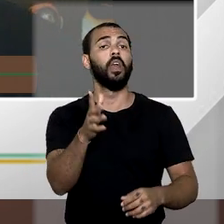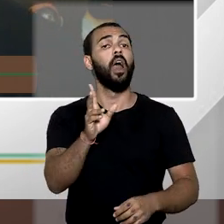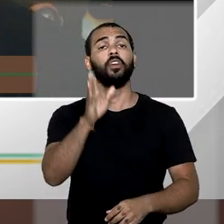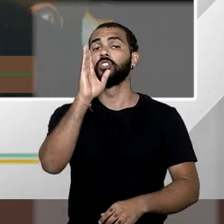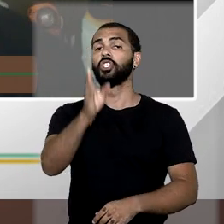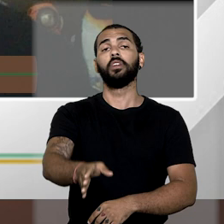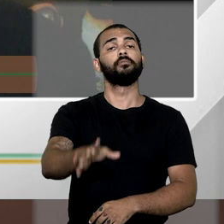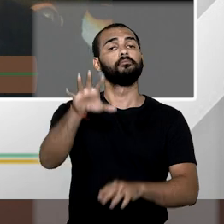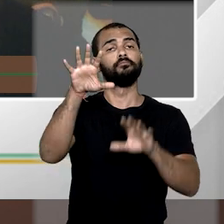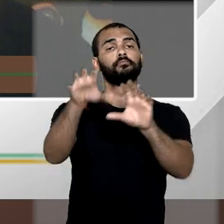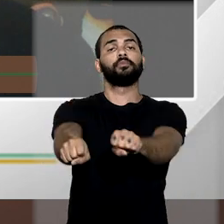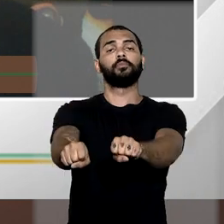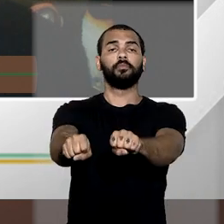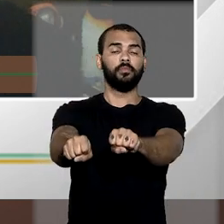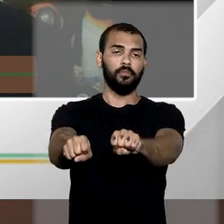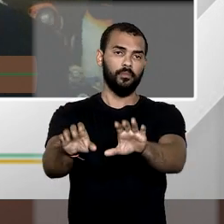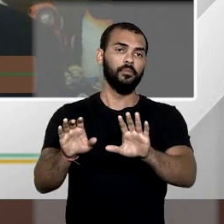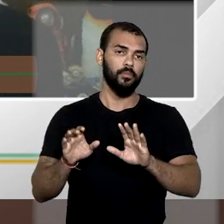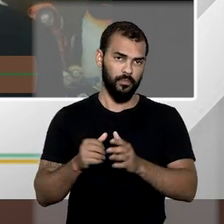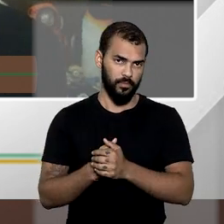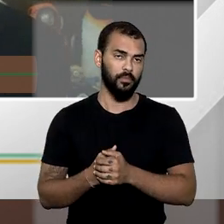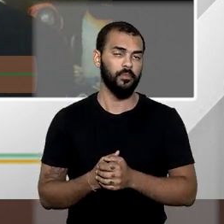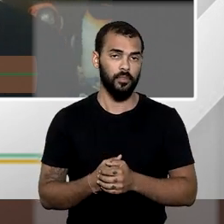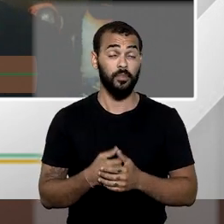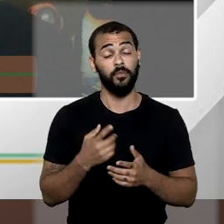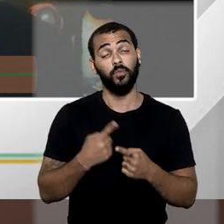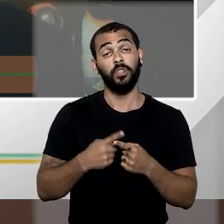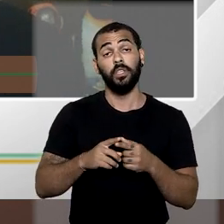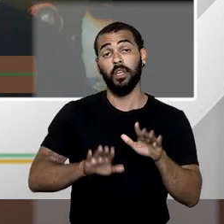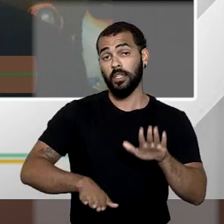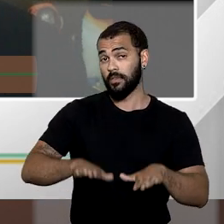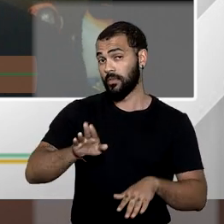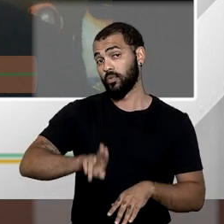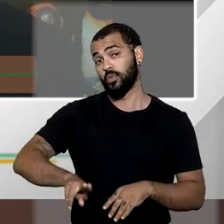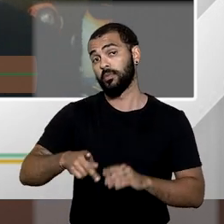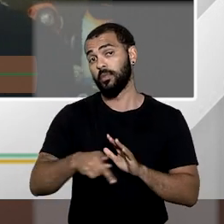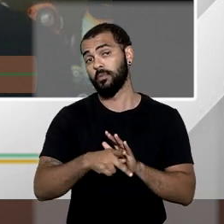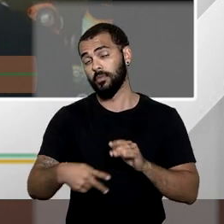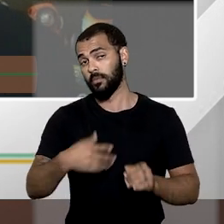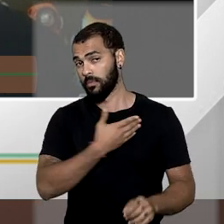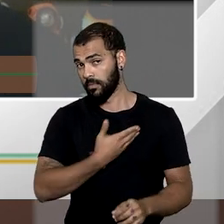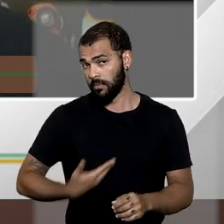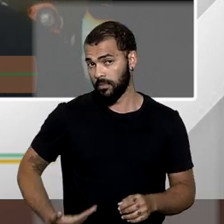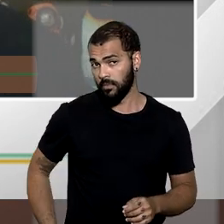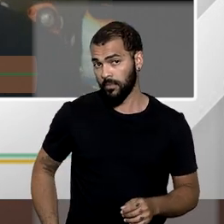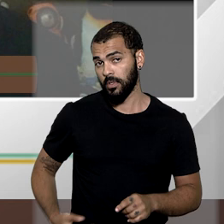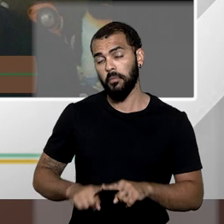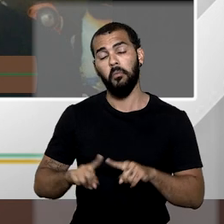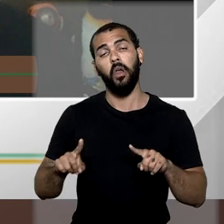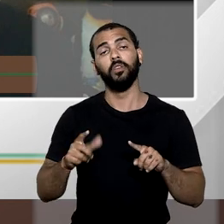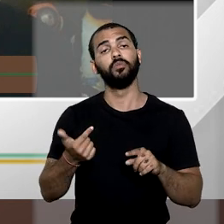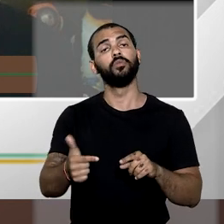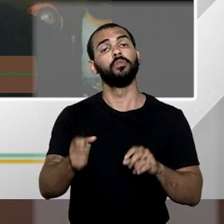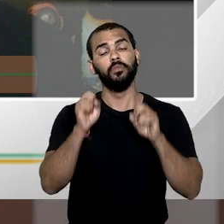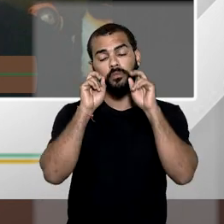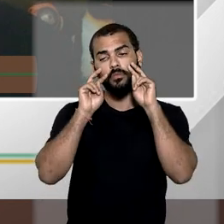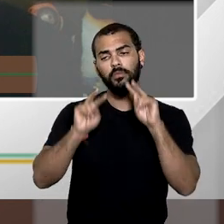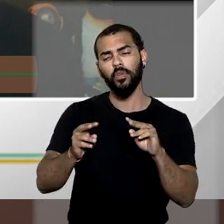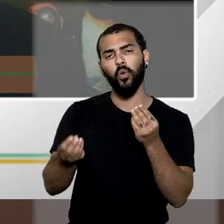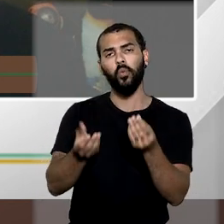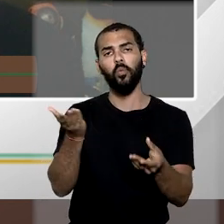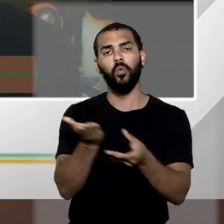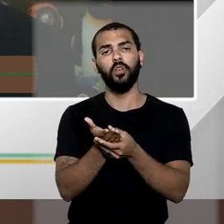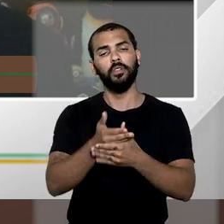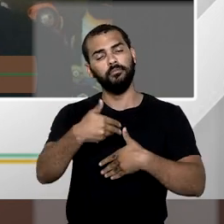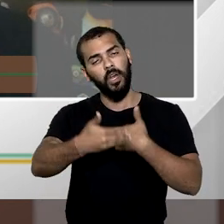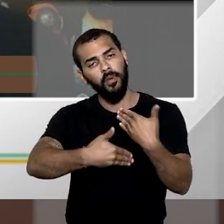para significativamente destiná-la a alguma utilidade pública, mas sem observância do devido processo